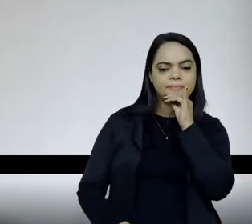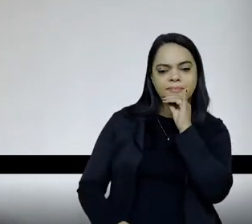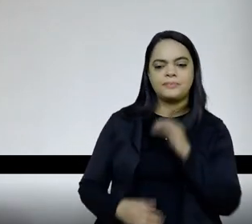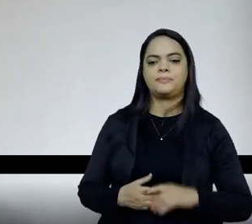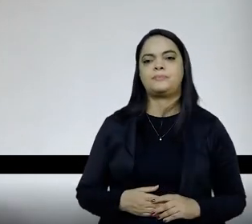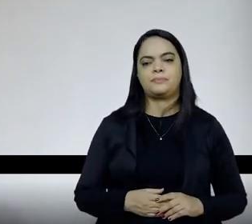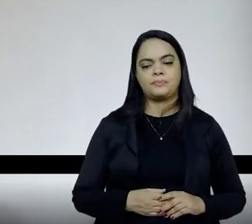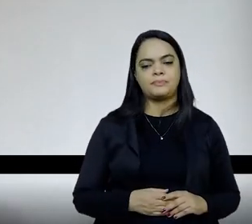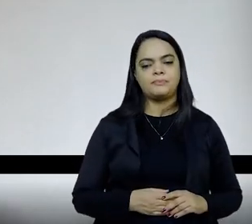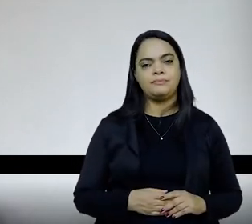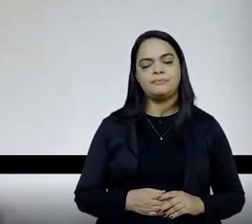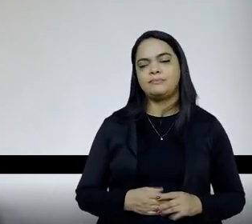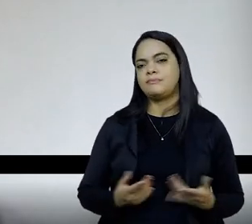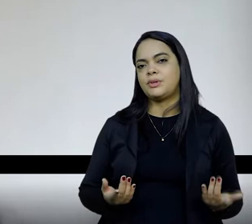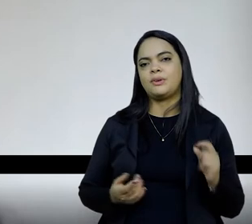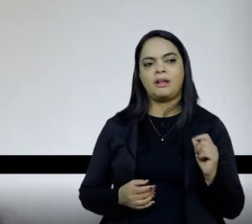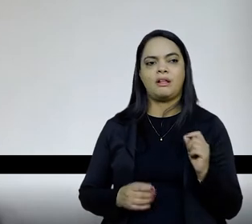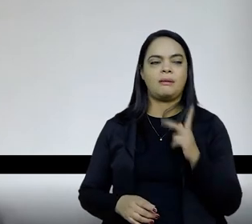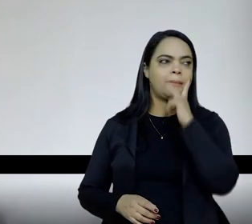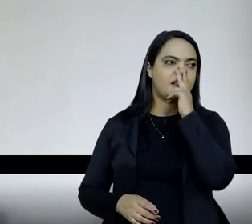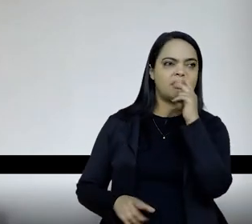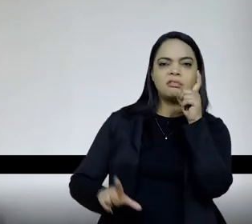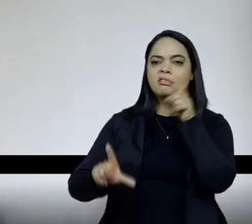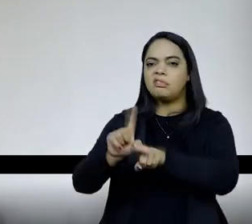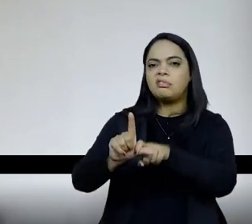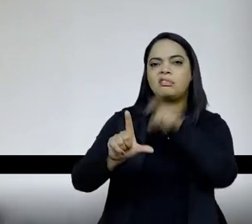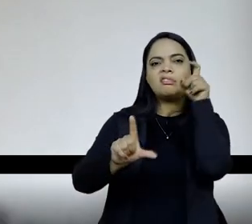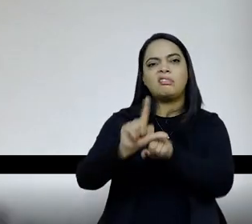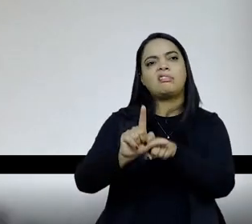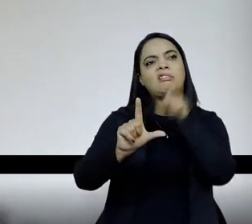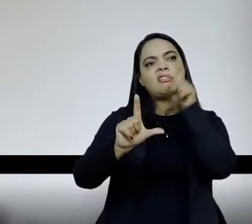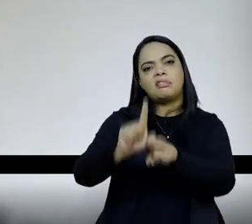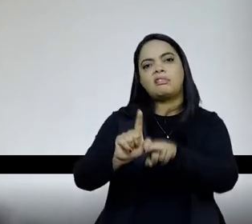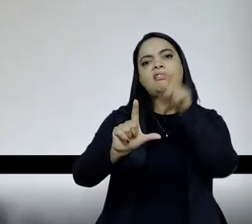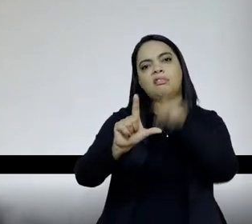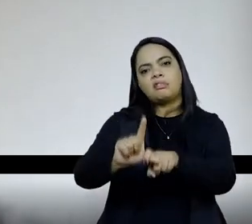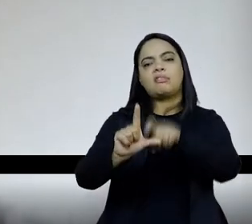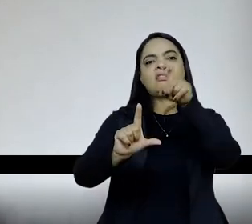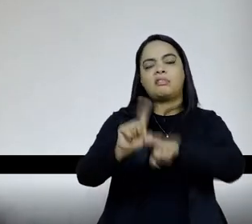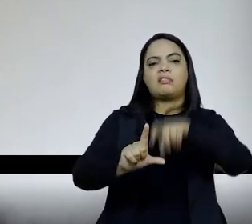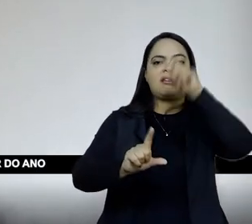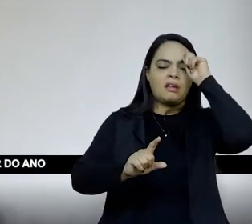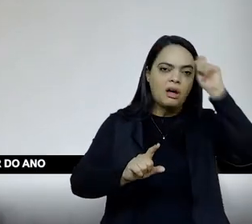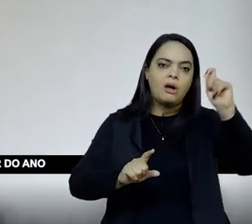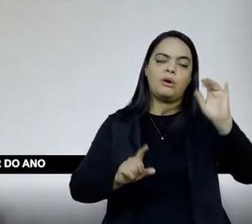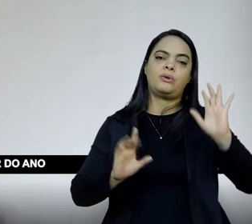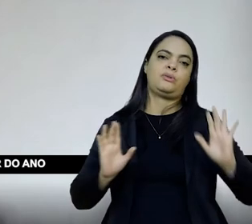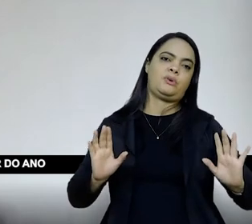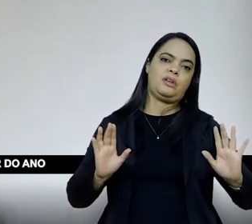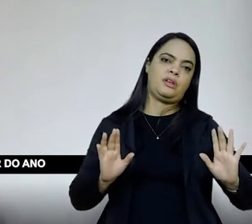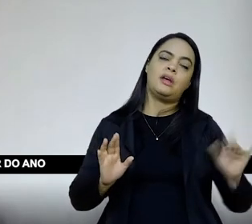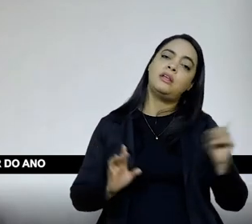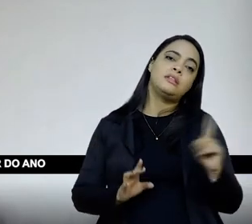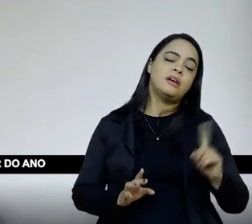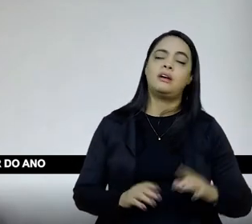menos, diminuir essa dependência da autoria em relação a esses lugares consagrados, como a